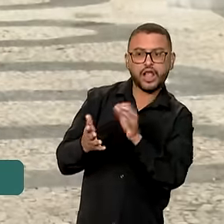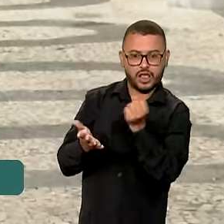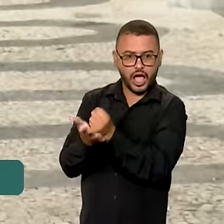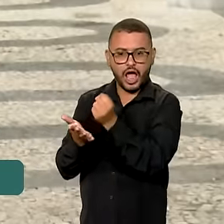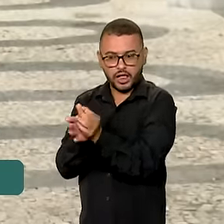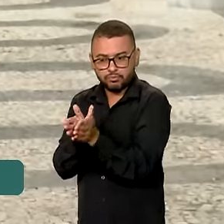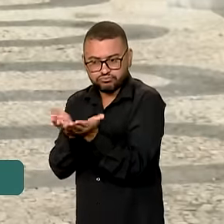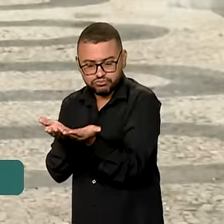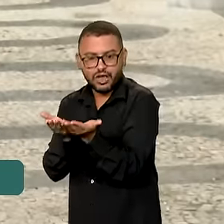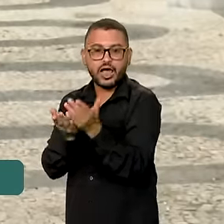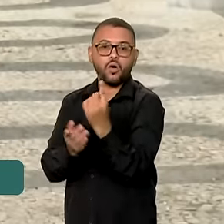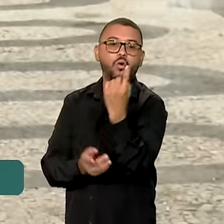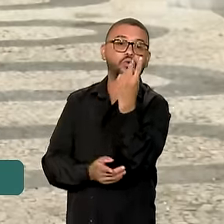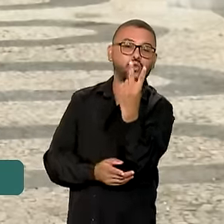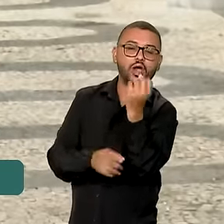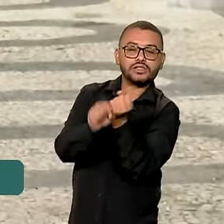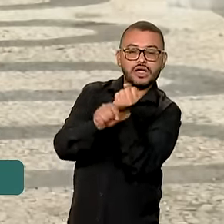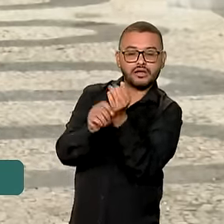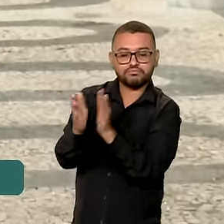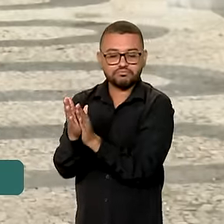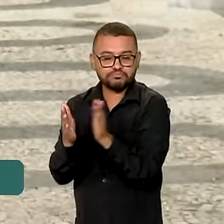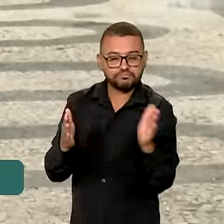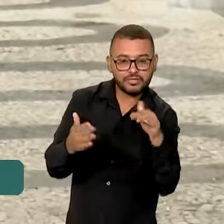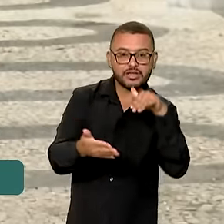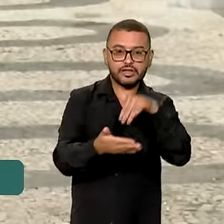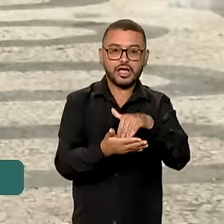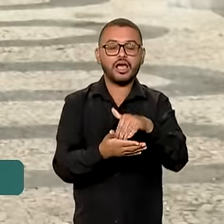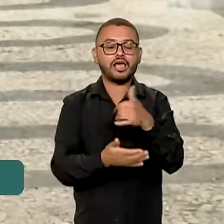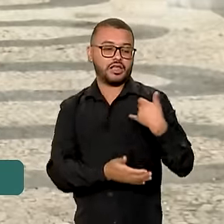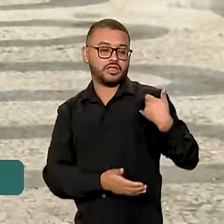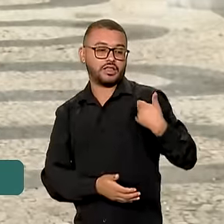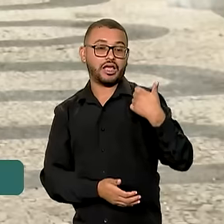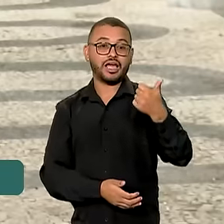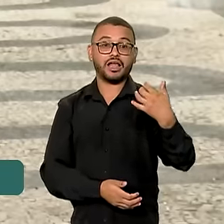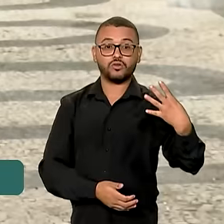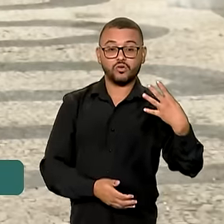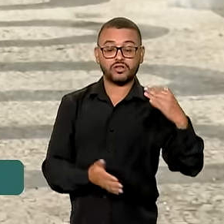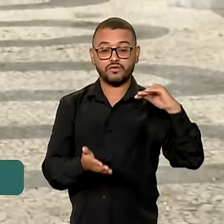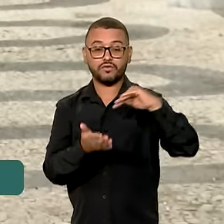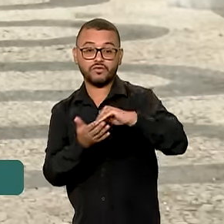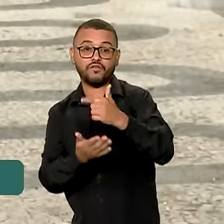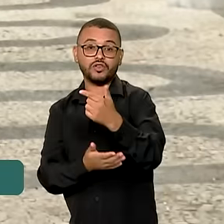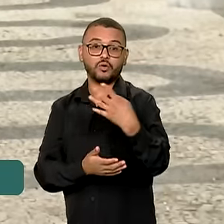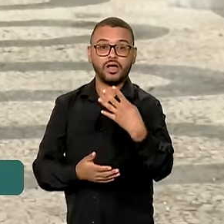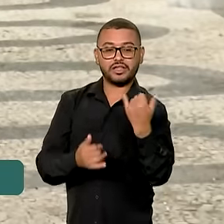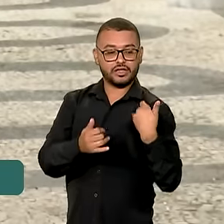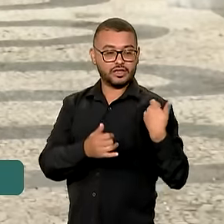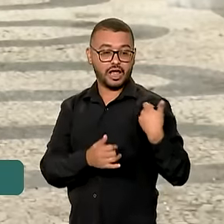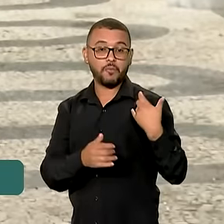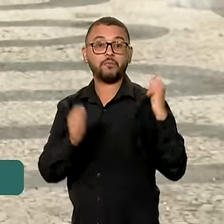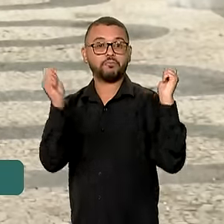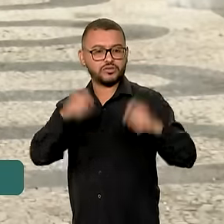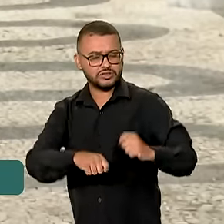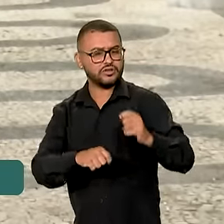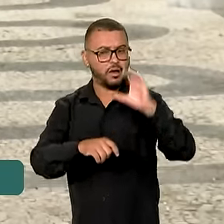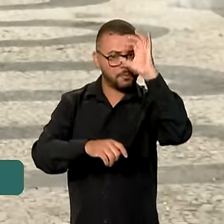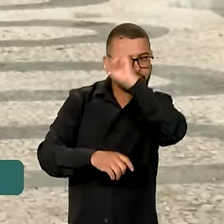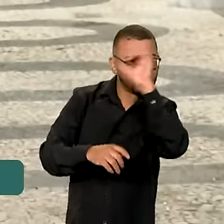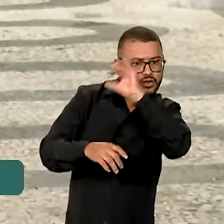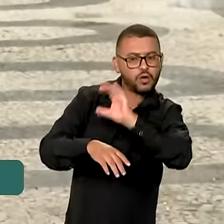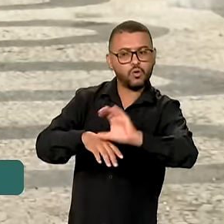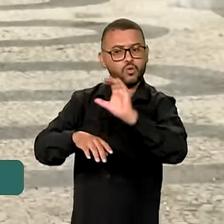assinada, têm um contrato de até dois anos e podem ter entre 14 e 24 anos. O objetivo é oferecer formação